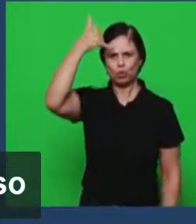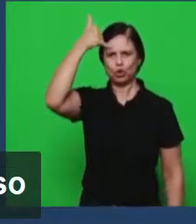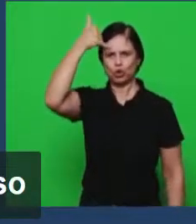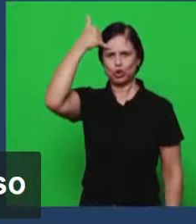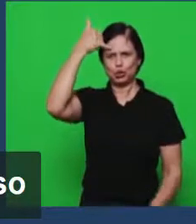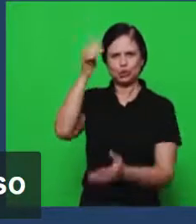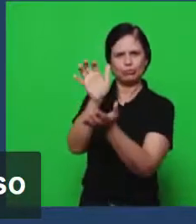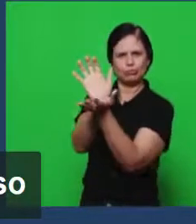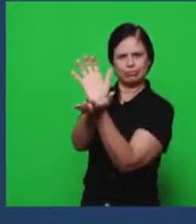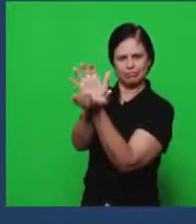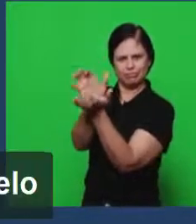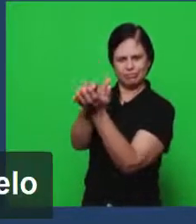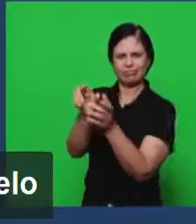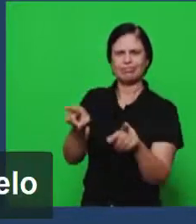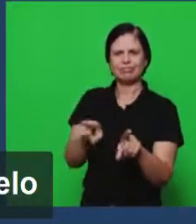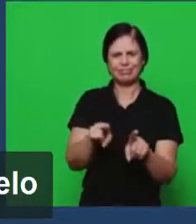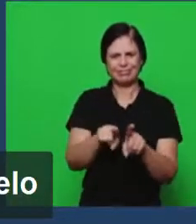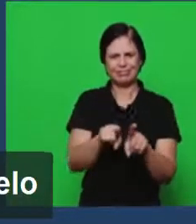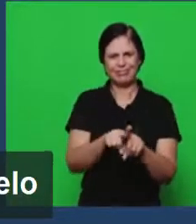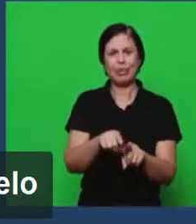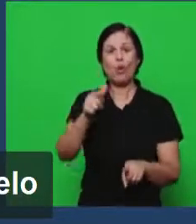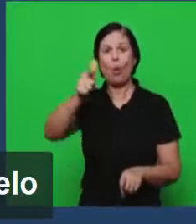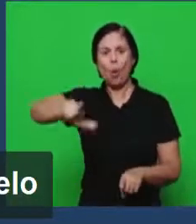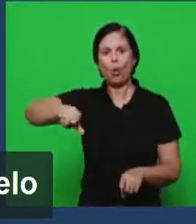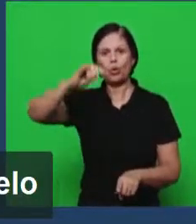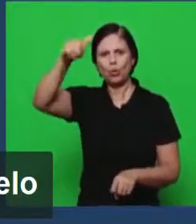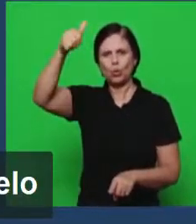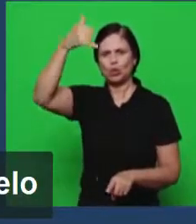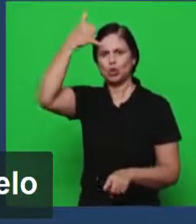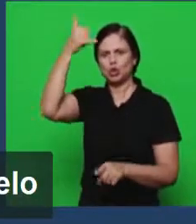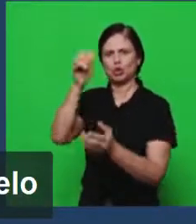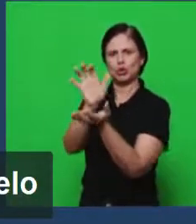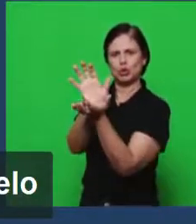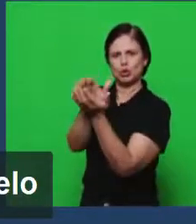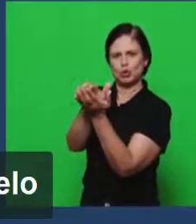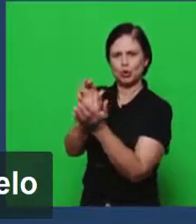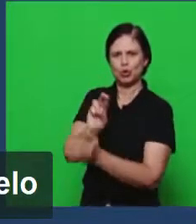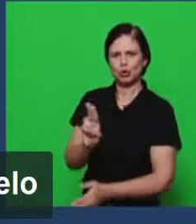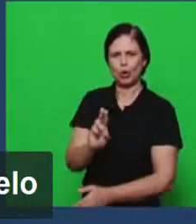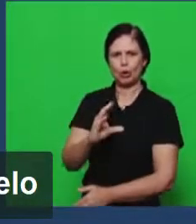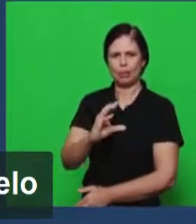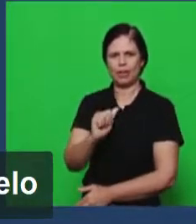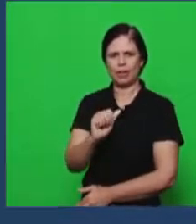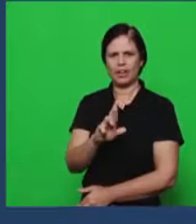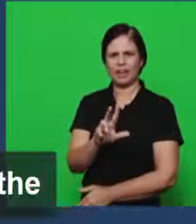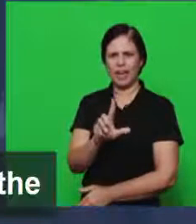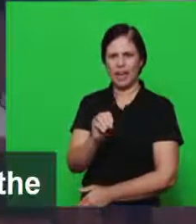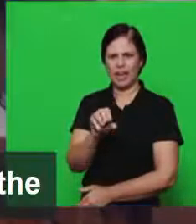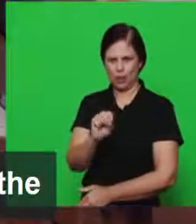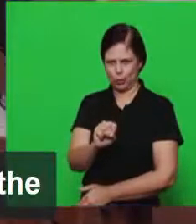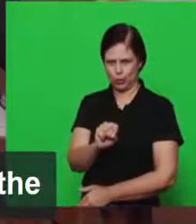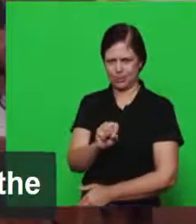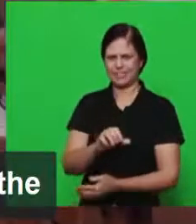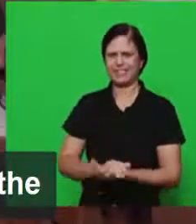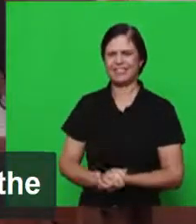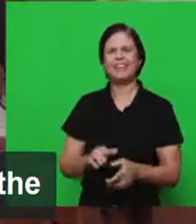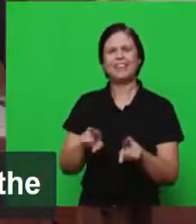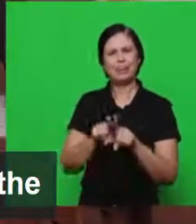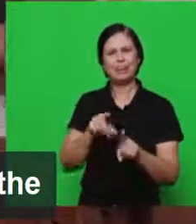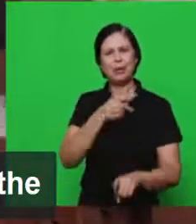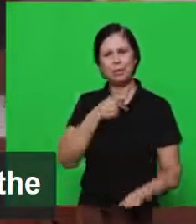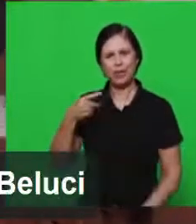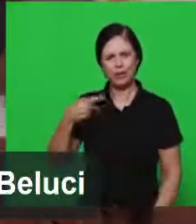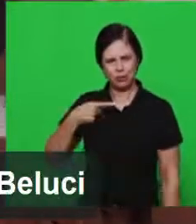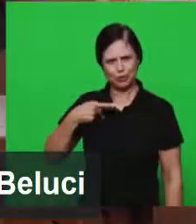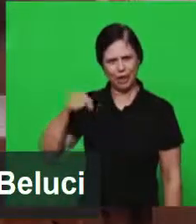Recife e também o outro ungido de Recife Carlos Melo presente também conosco pastor